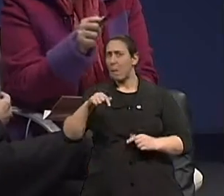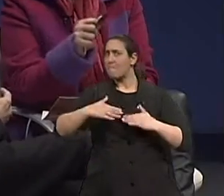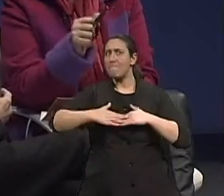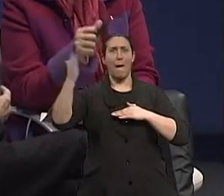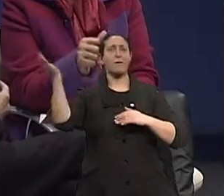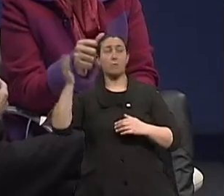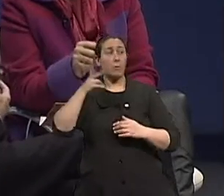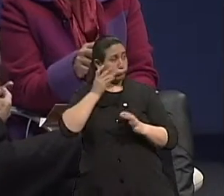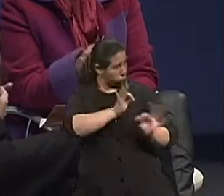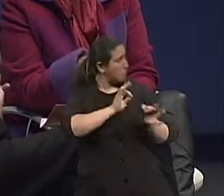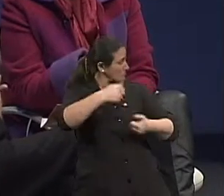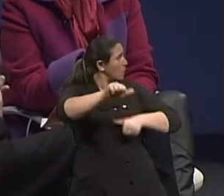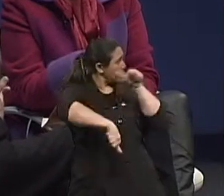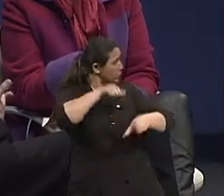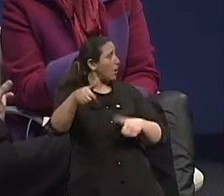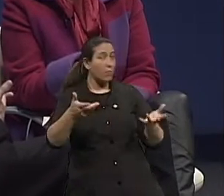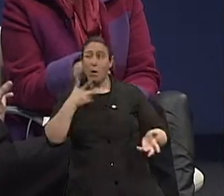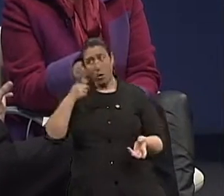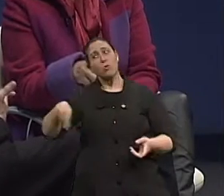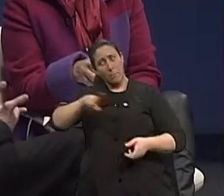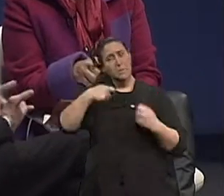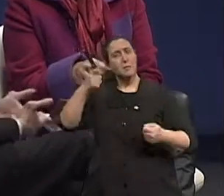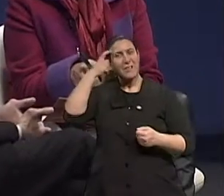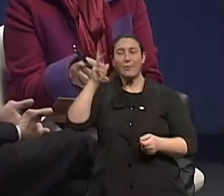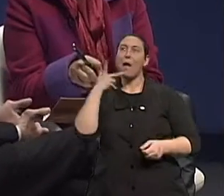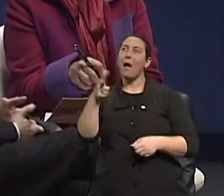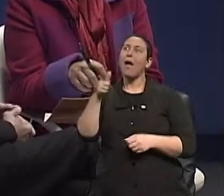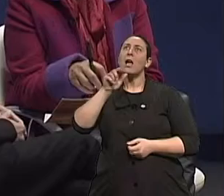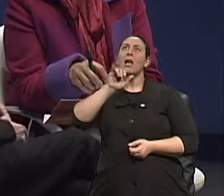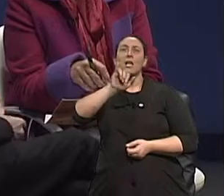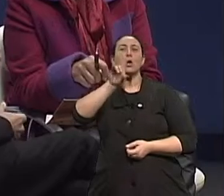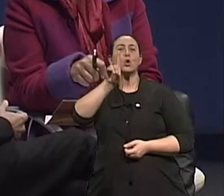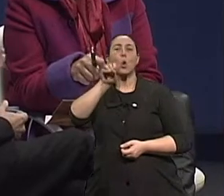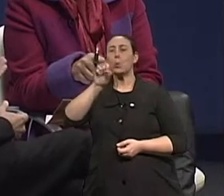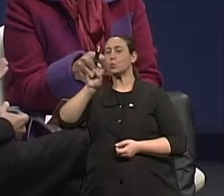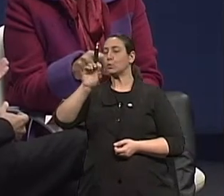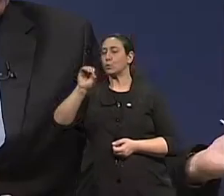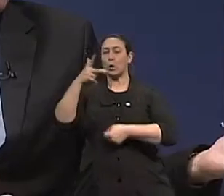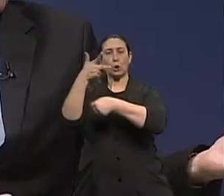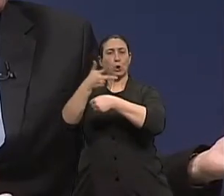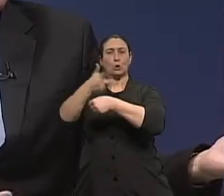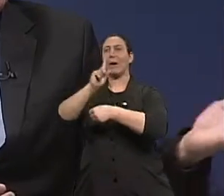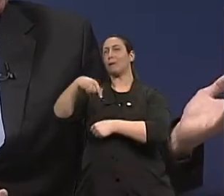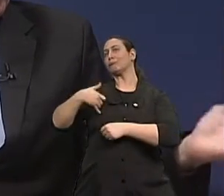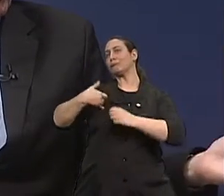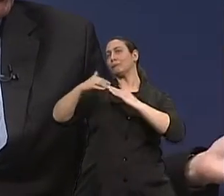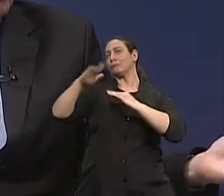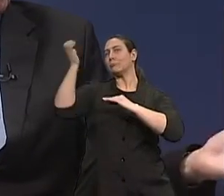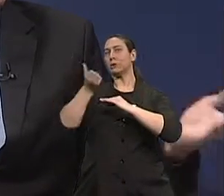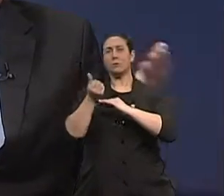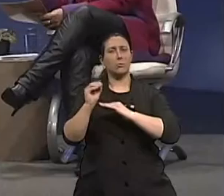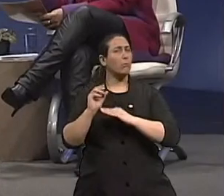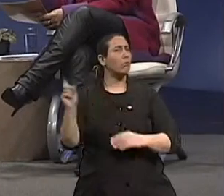tem que mudar. Eu acho que a gente tem que começar a repensar, de chamar o idoso alguém com 60. Eu também vou parabenizar o teu